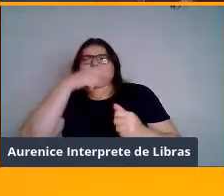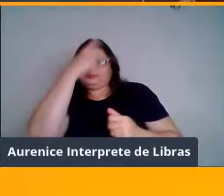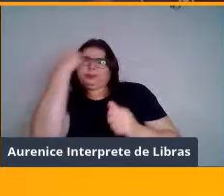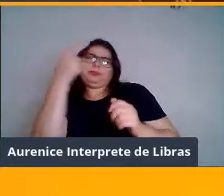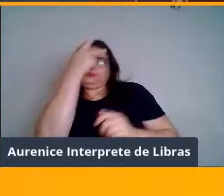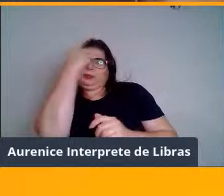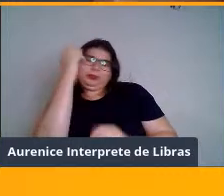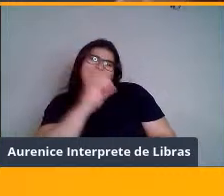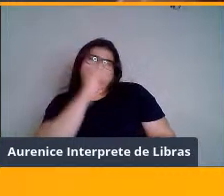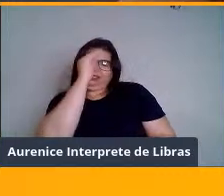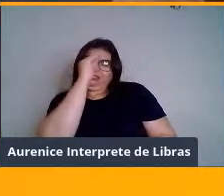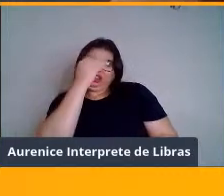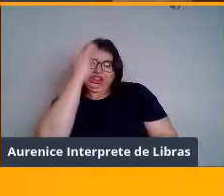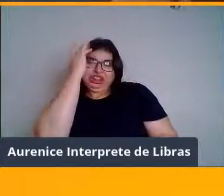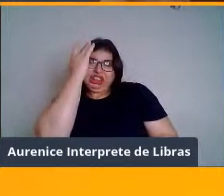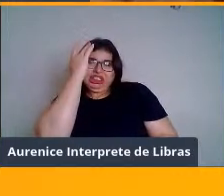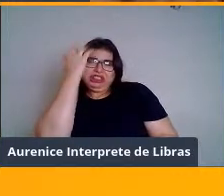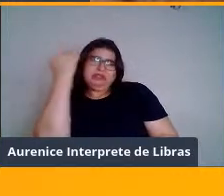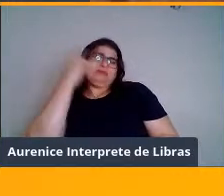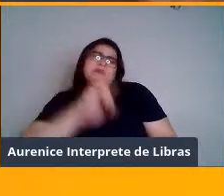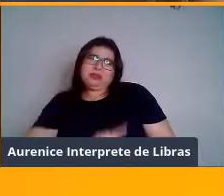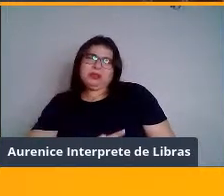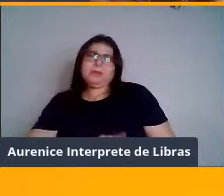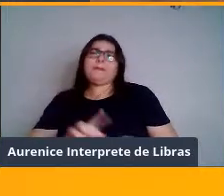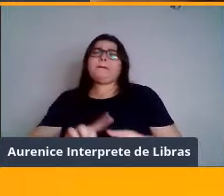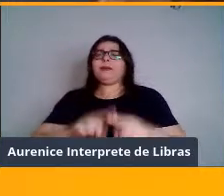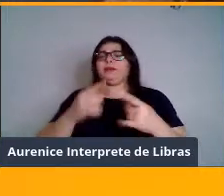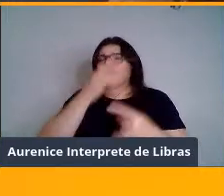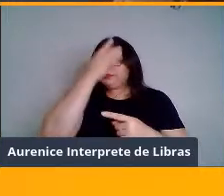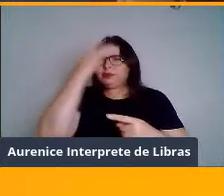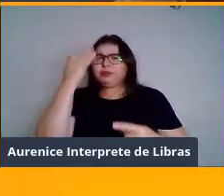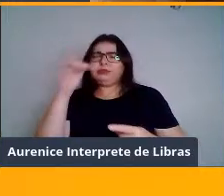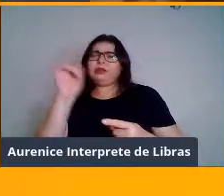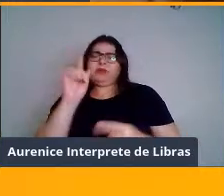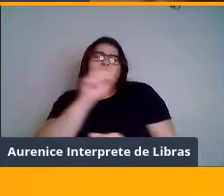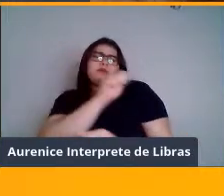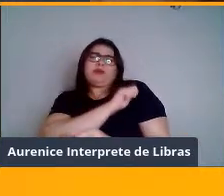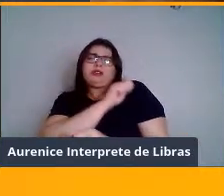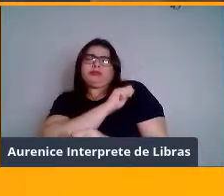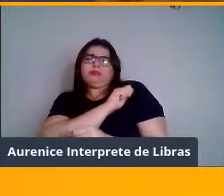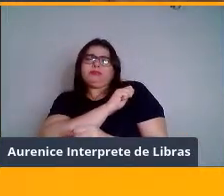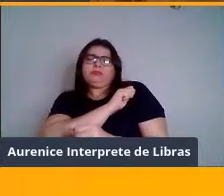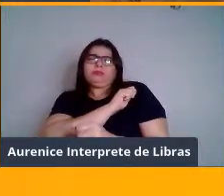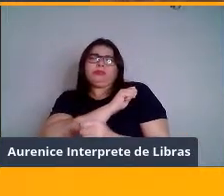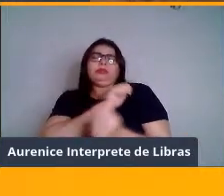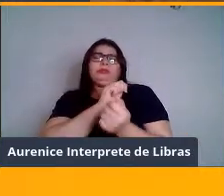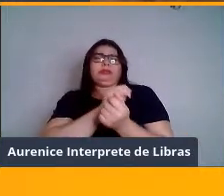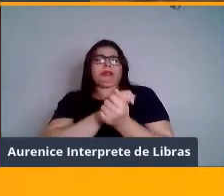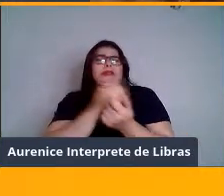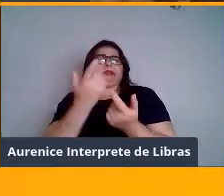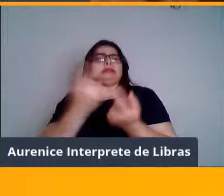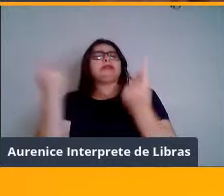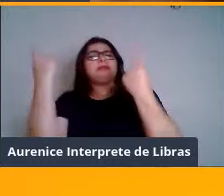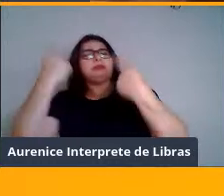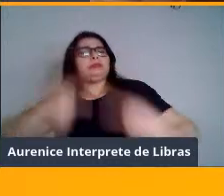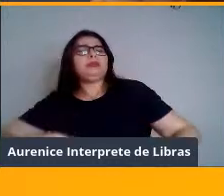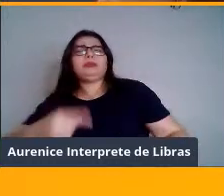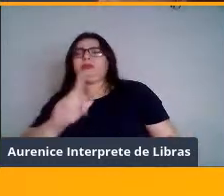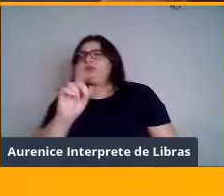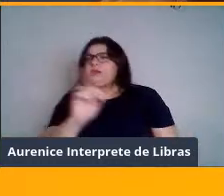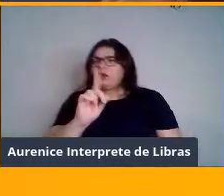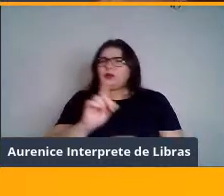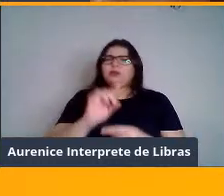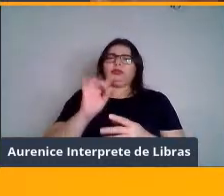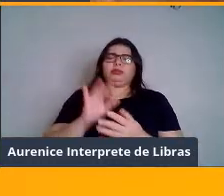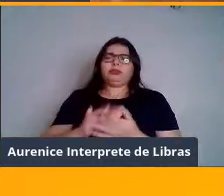A grande parte do nosso público não é um aluno competitivo, certo? São alunos que entram lá querendo baixar o